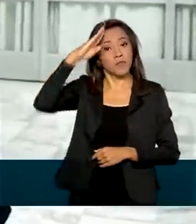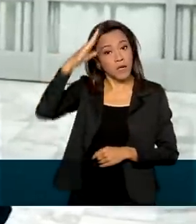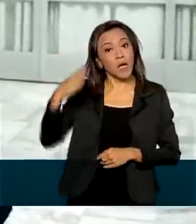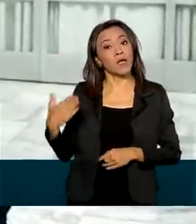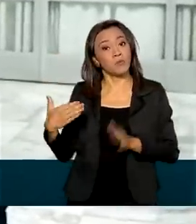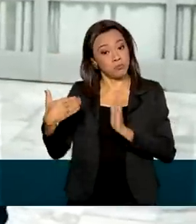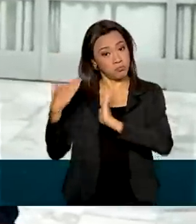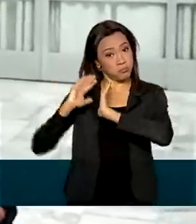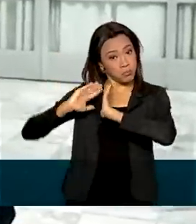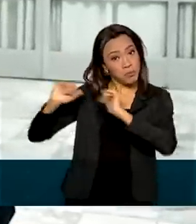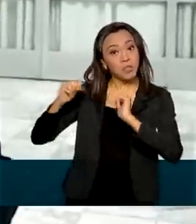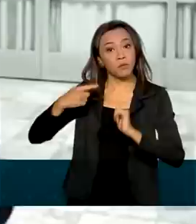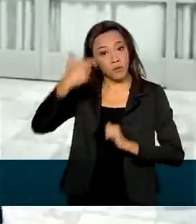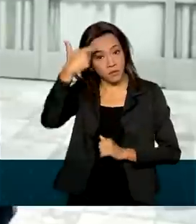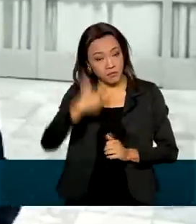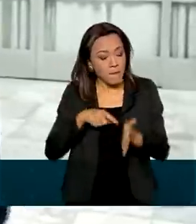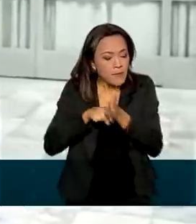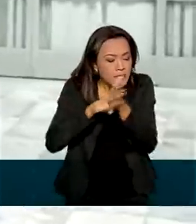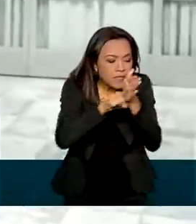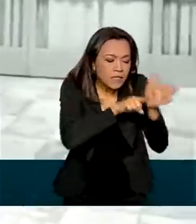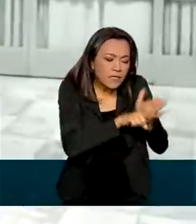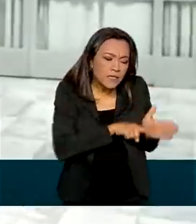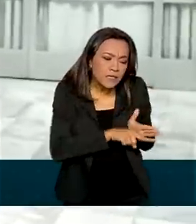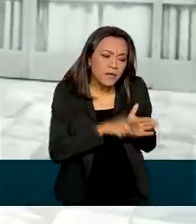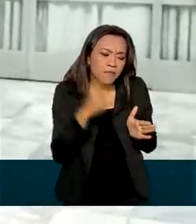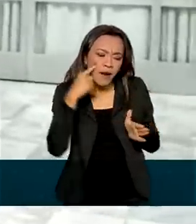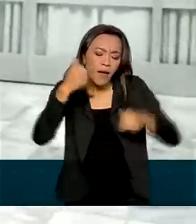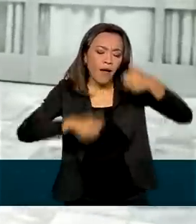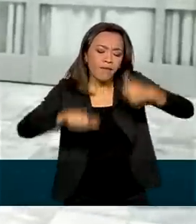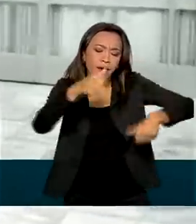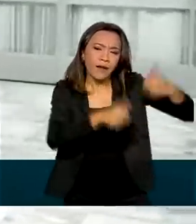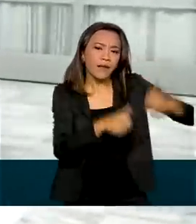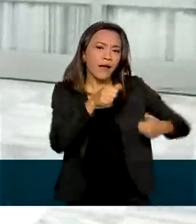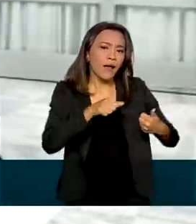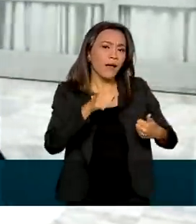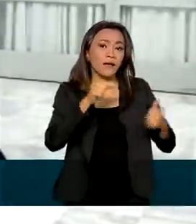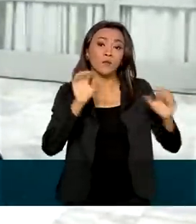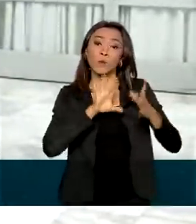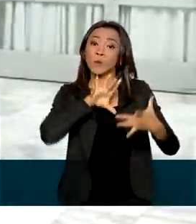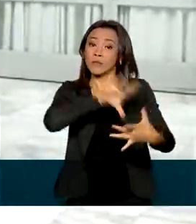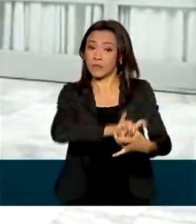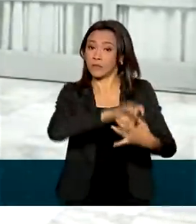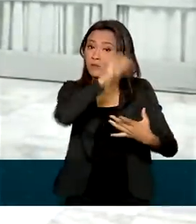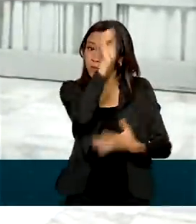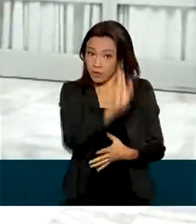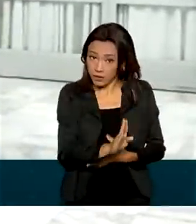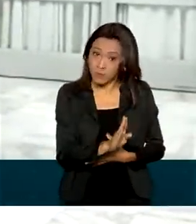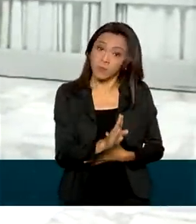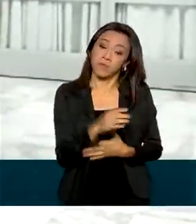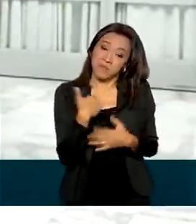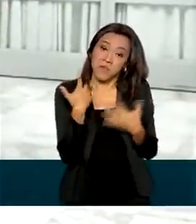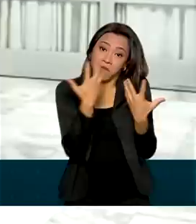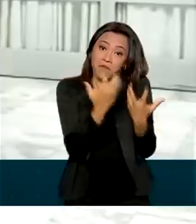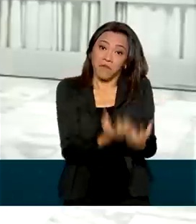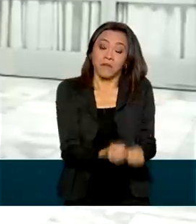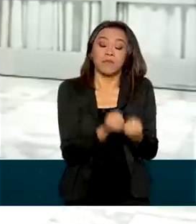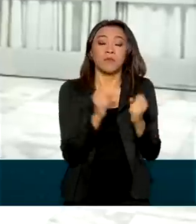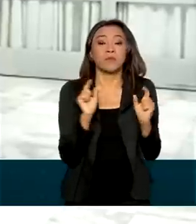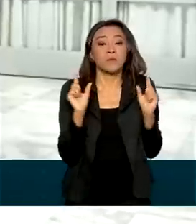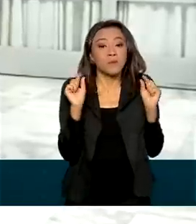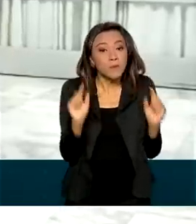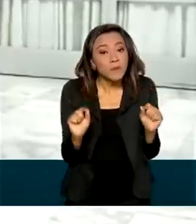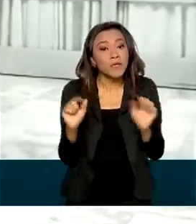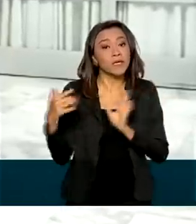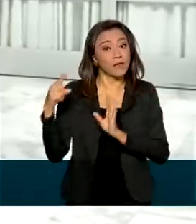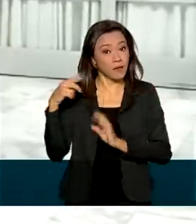estudo para avaliar a situação aqui no Brasil. Então, vamos atender essa demanda do